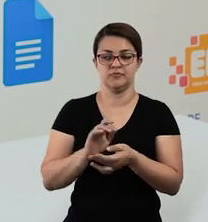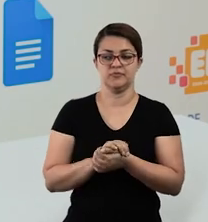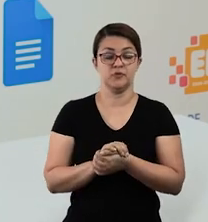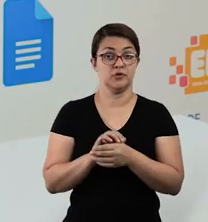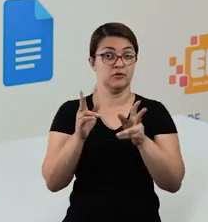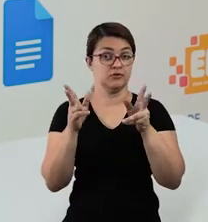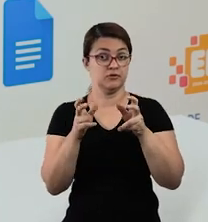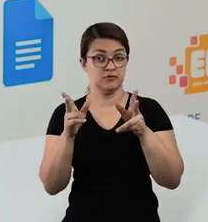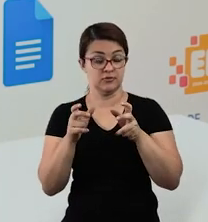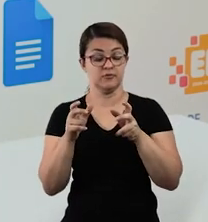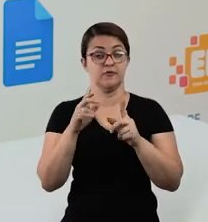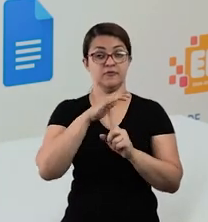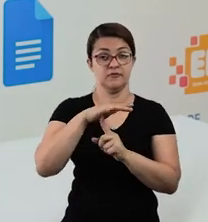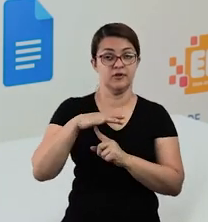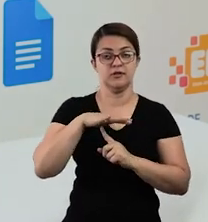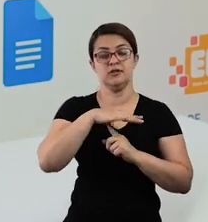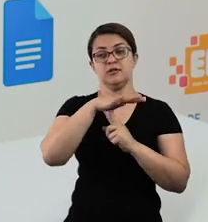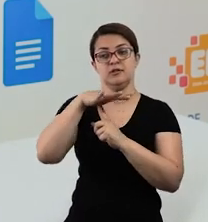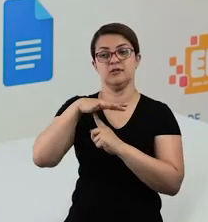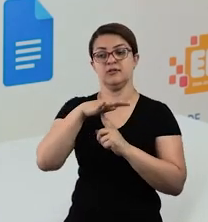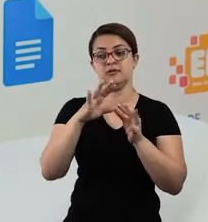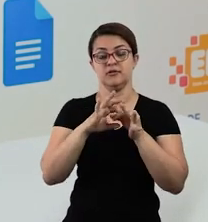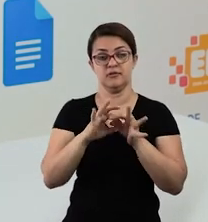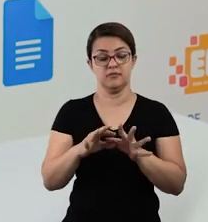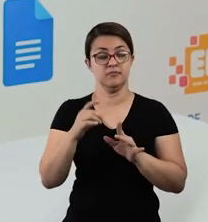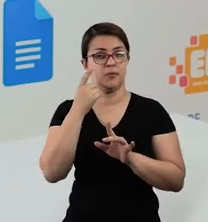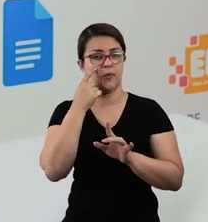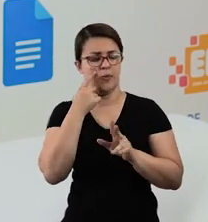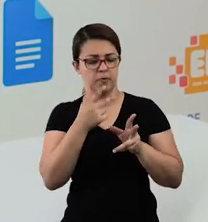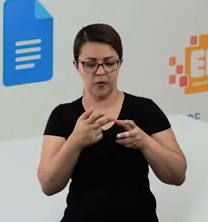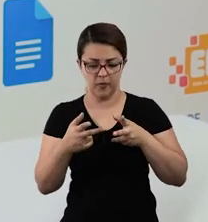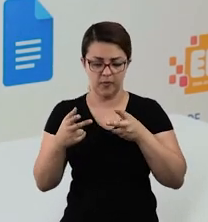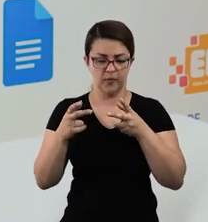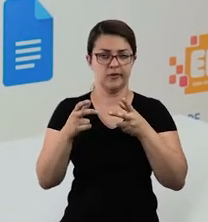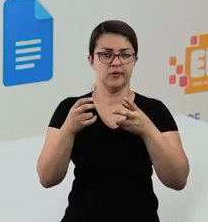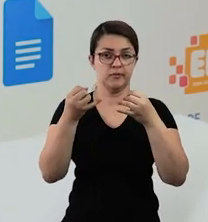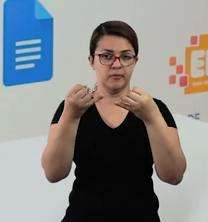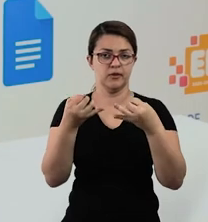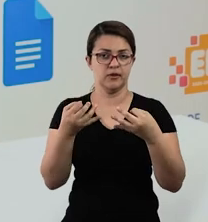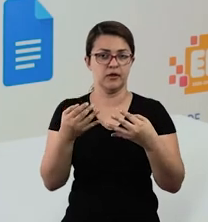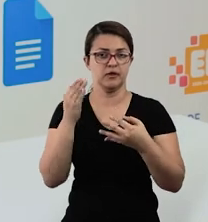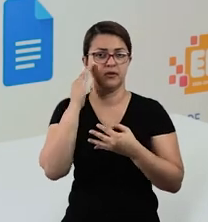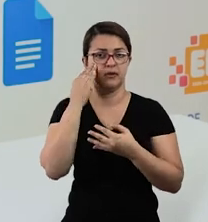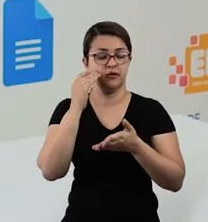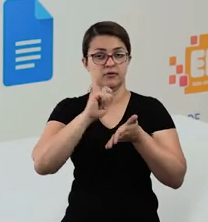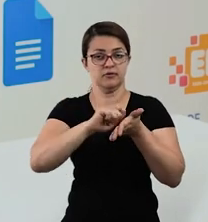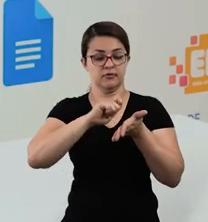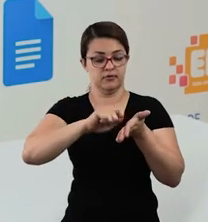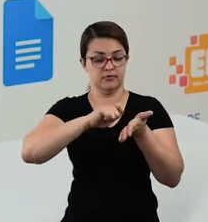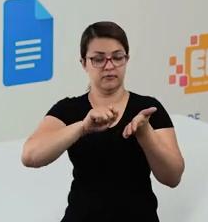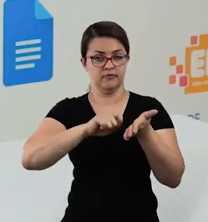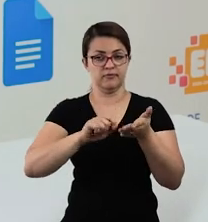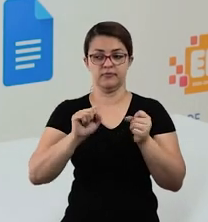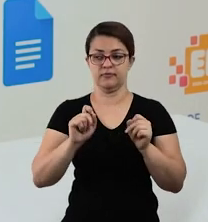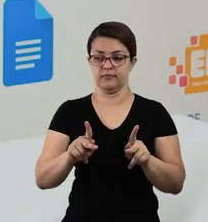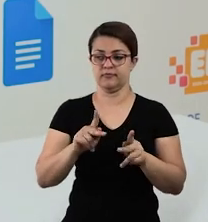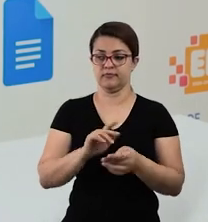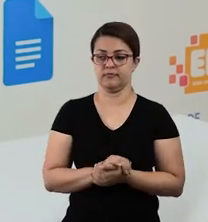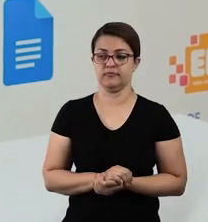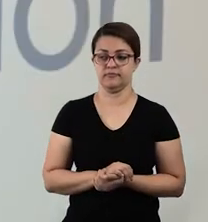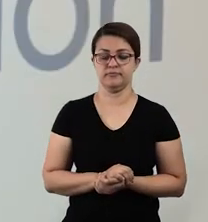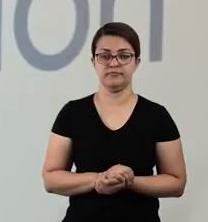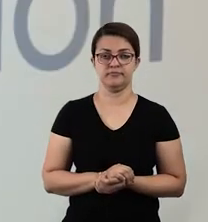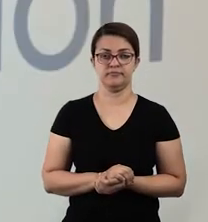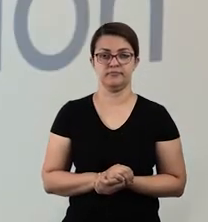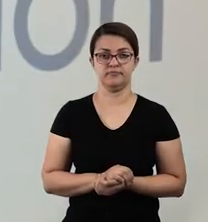um pouquinho sobre esse tema, feiras livres, vocês vão observar e vão explicar um pouquinho o que vocês sabem disso, tudo bem? Certinho?